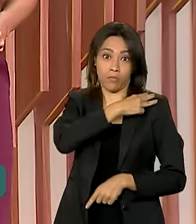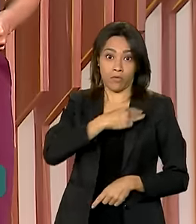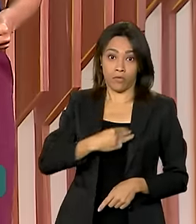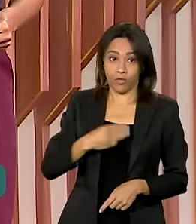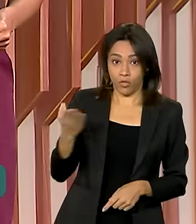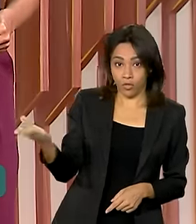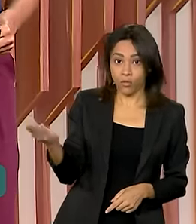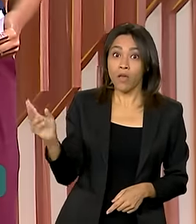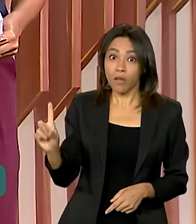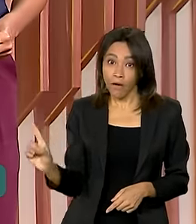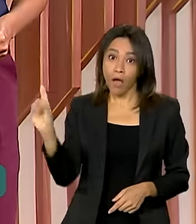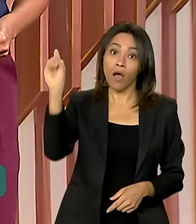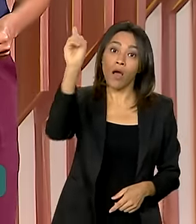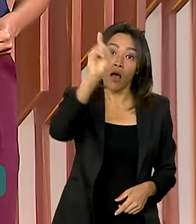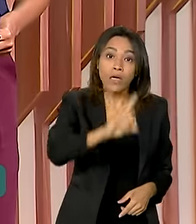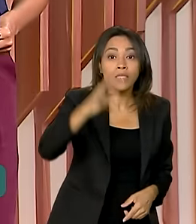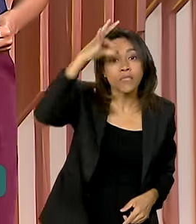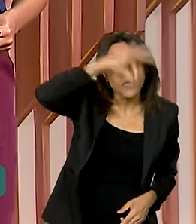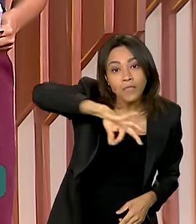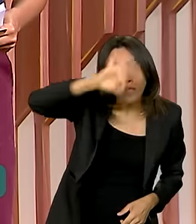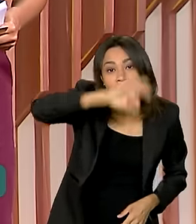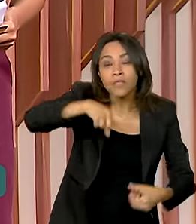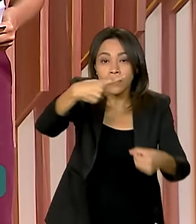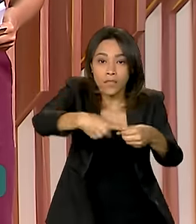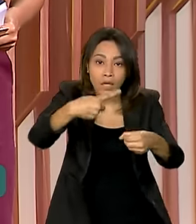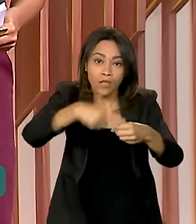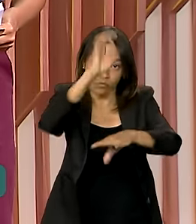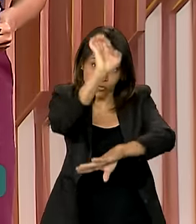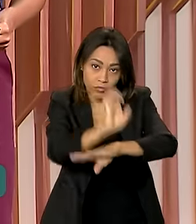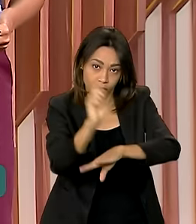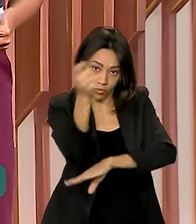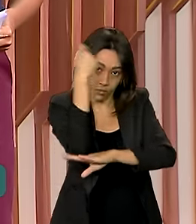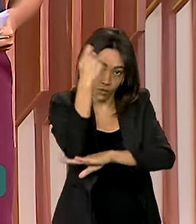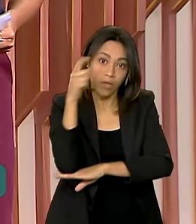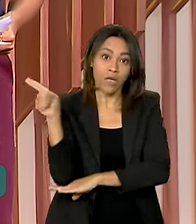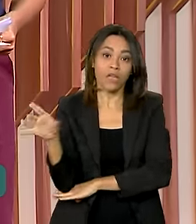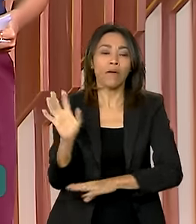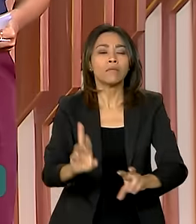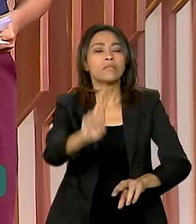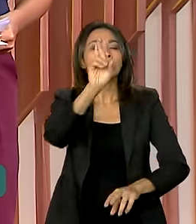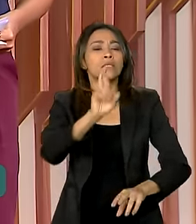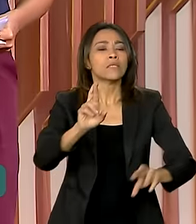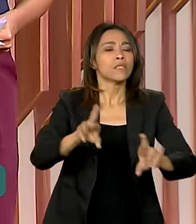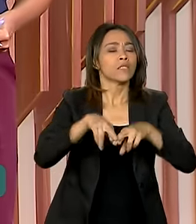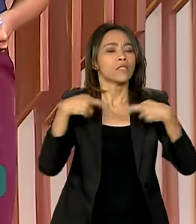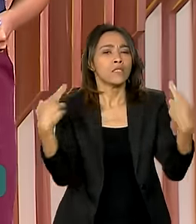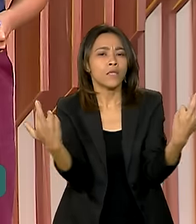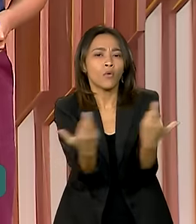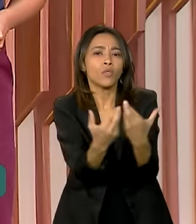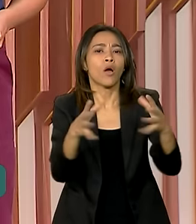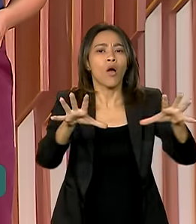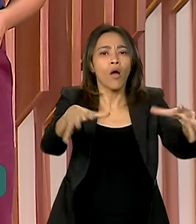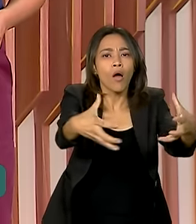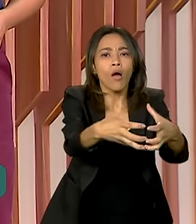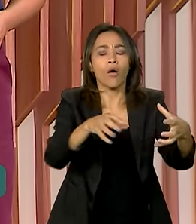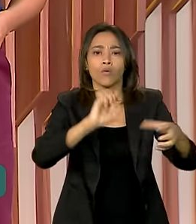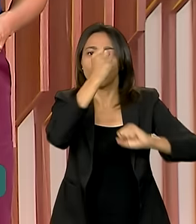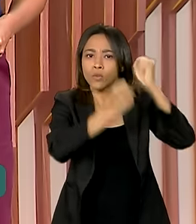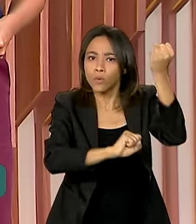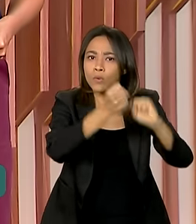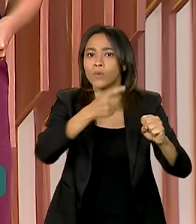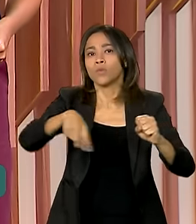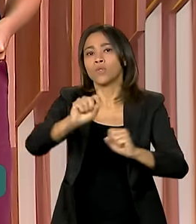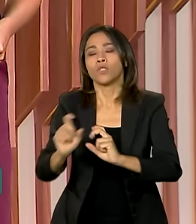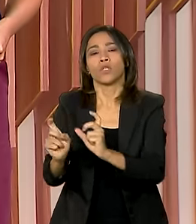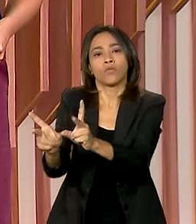Alckmin, estará em Caxias do Sul. A Alckmin vai se reunir com representantes da indústria, comércio, serviços, cooperativas e